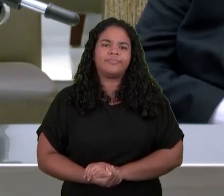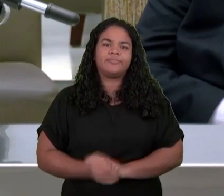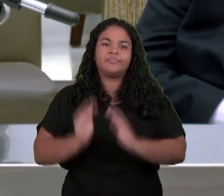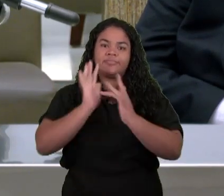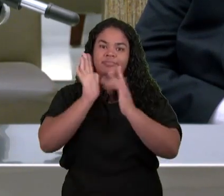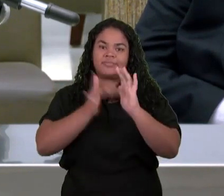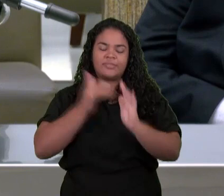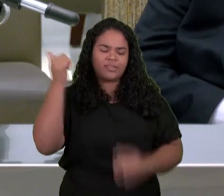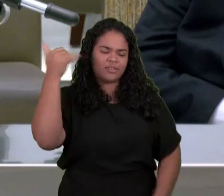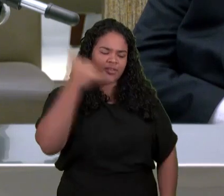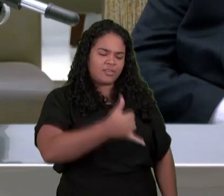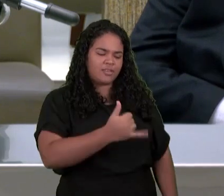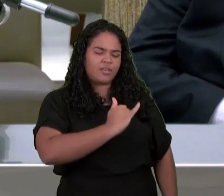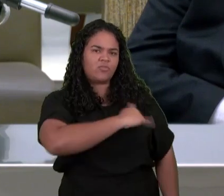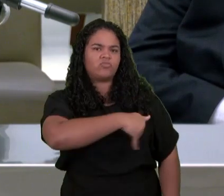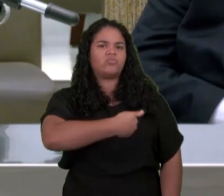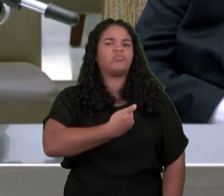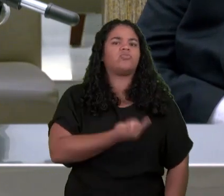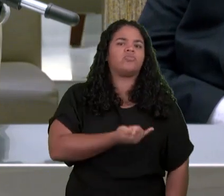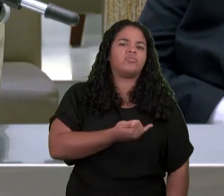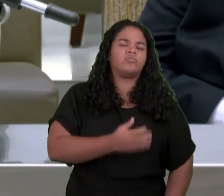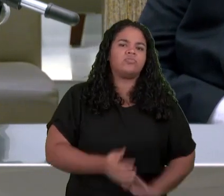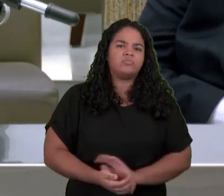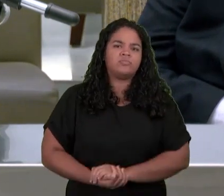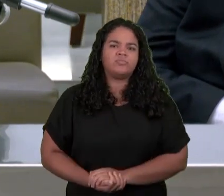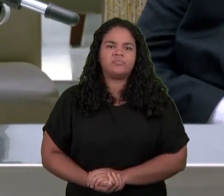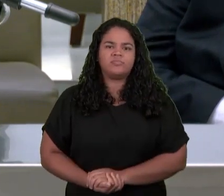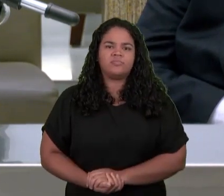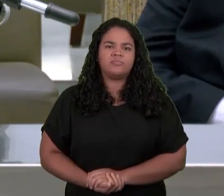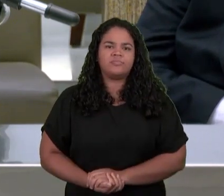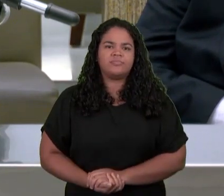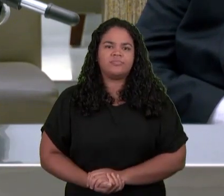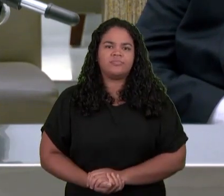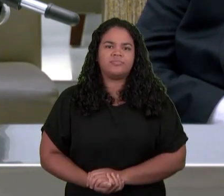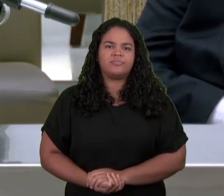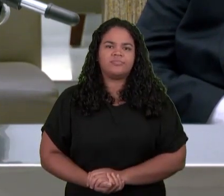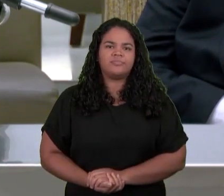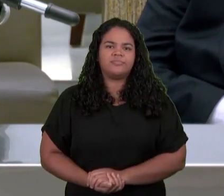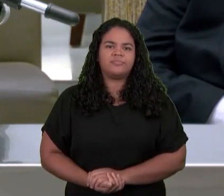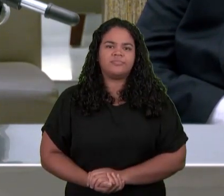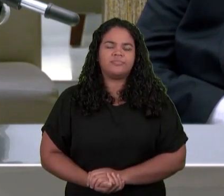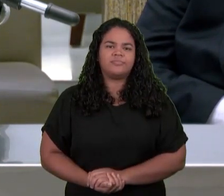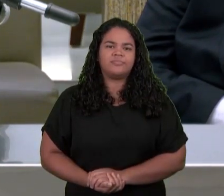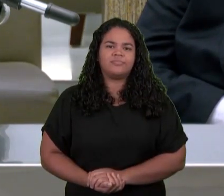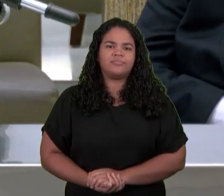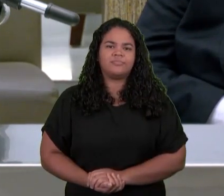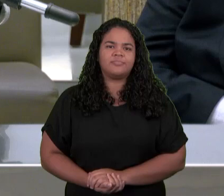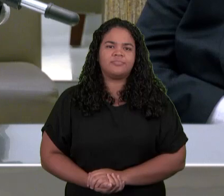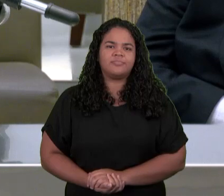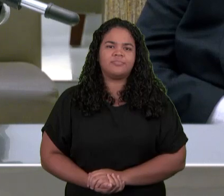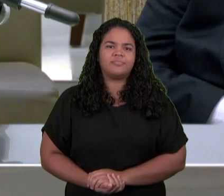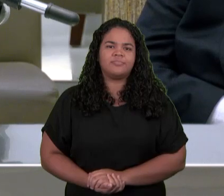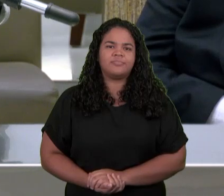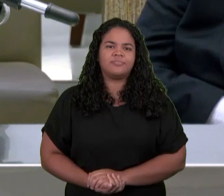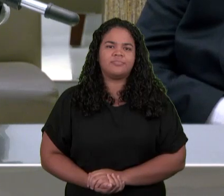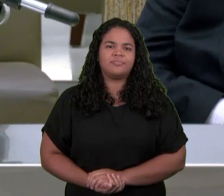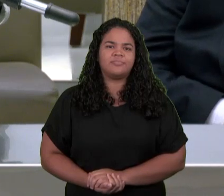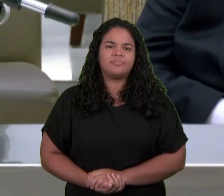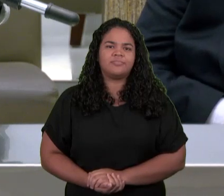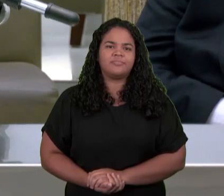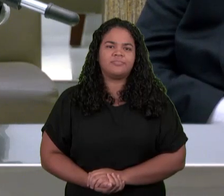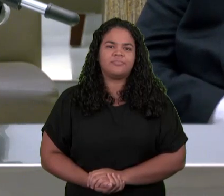A primeira voz Como de trombeta Ouvira falar comigo Disse E é interessante